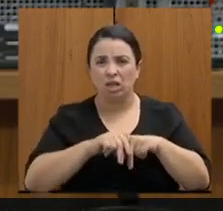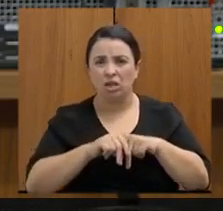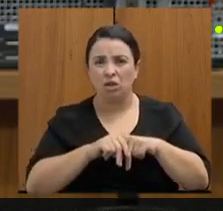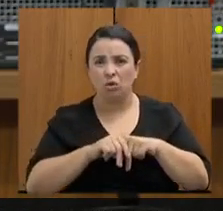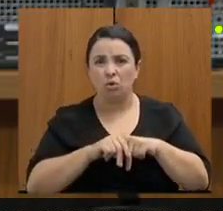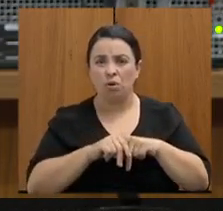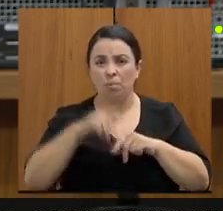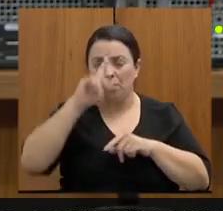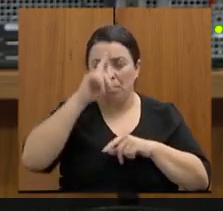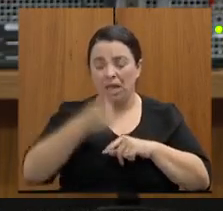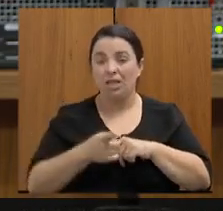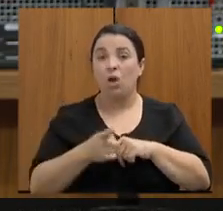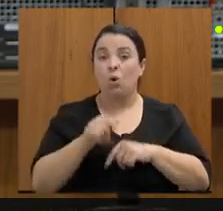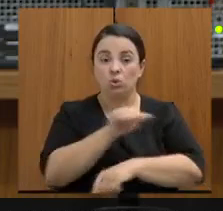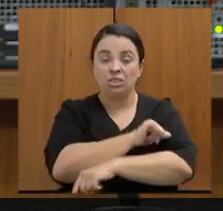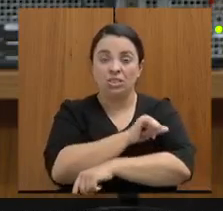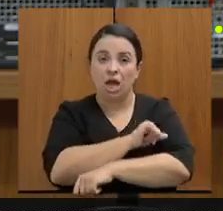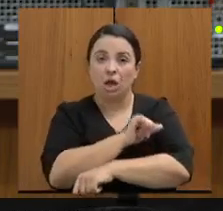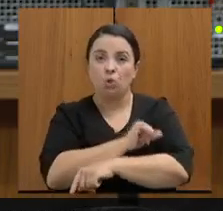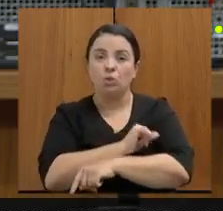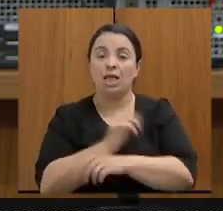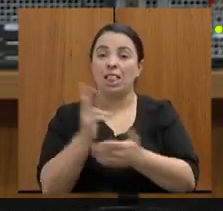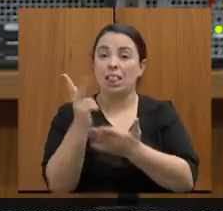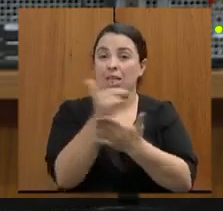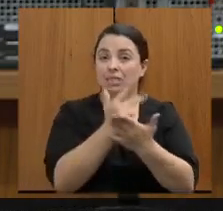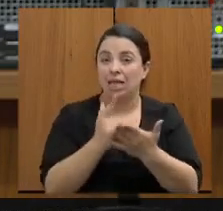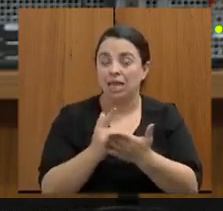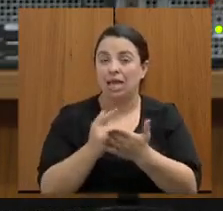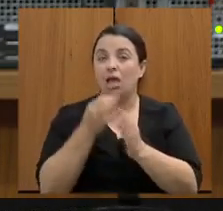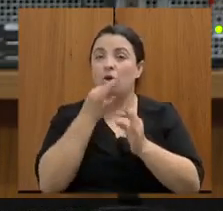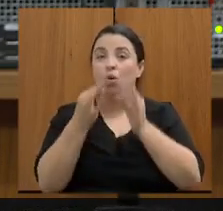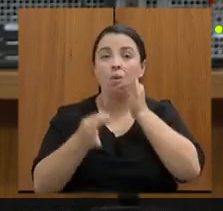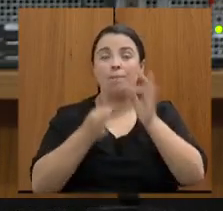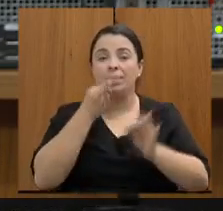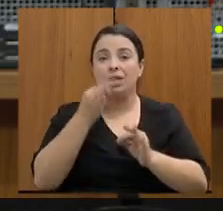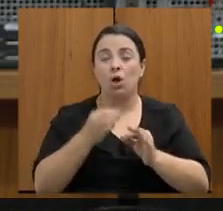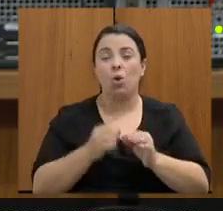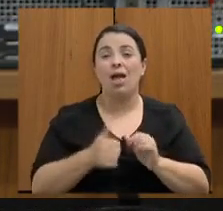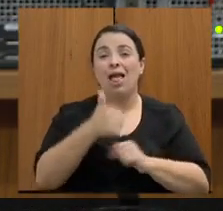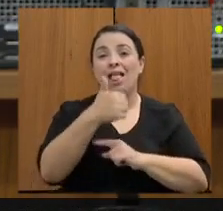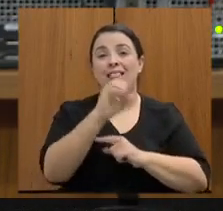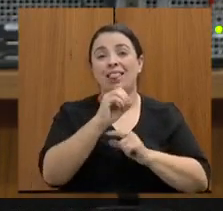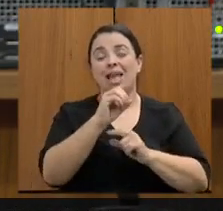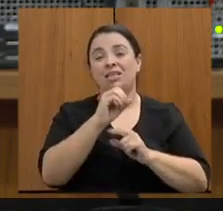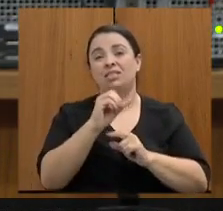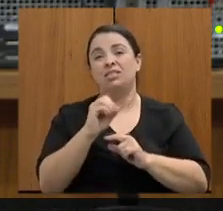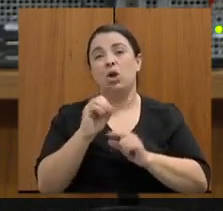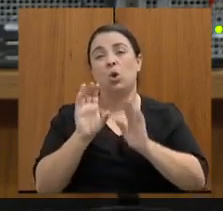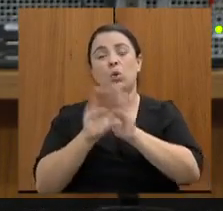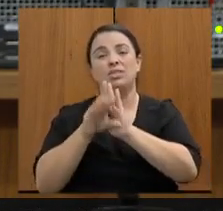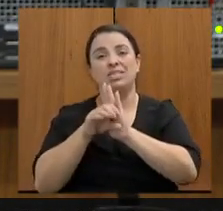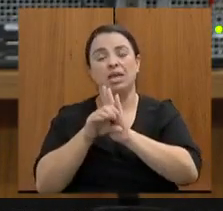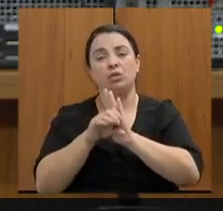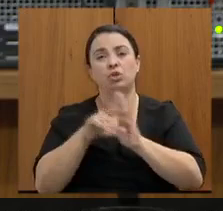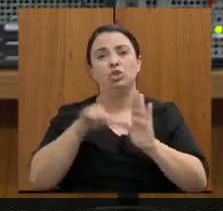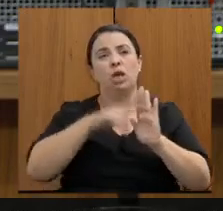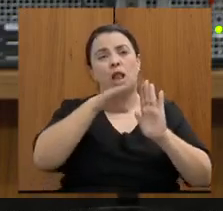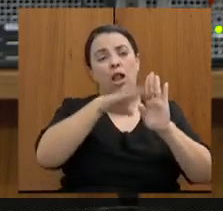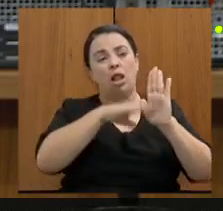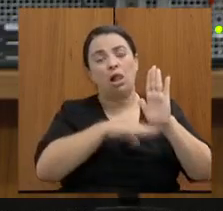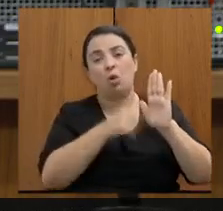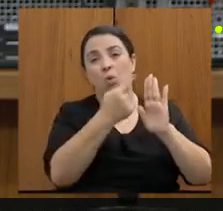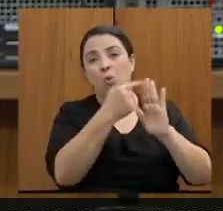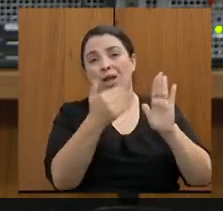comentassem dez conceitos dos 37 conceitos ali sendo que todos eles se